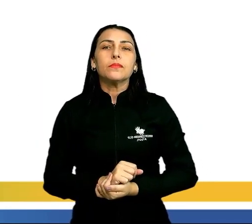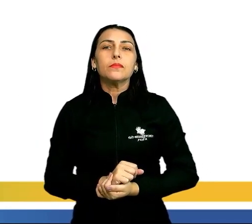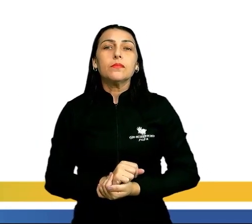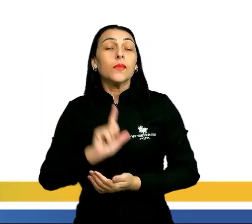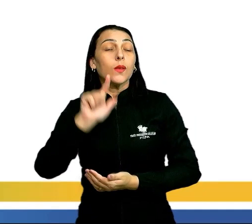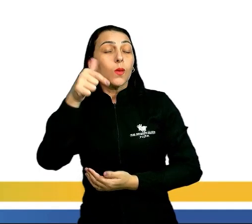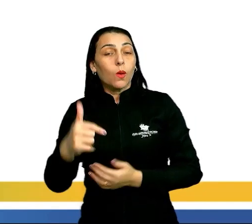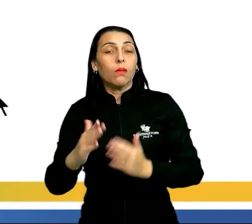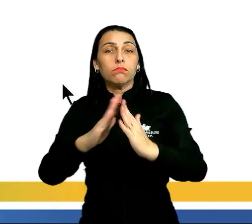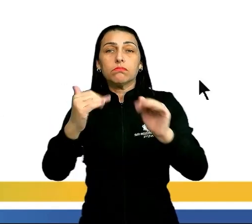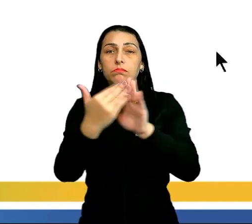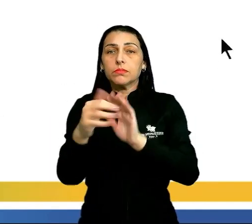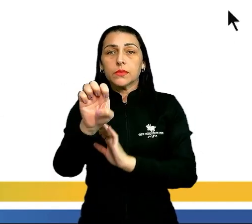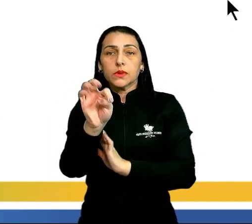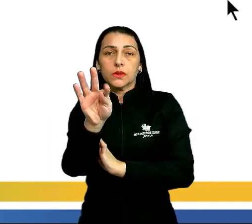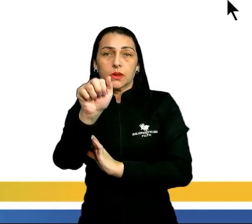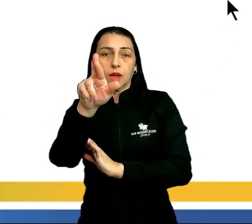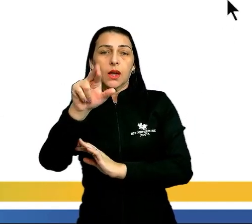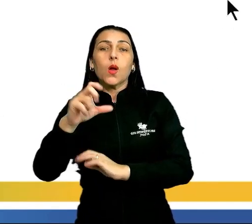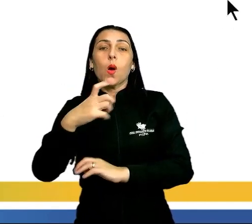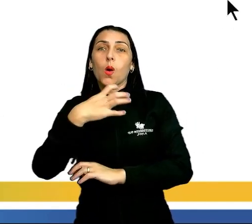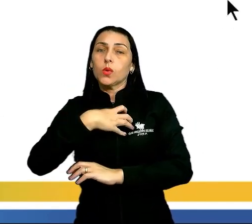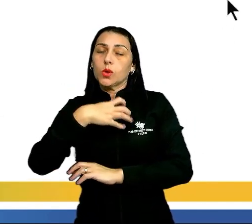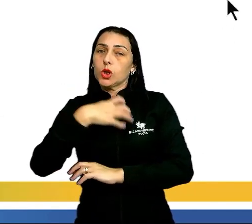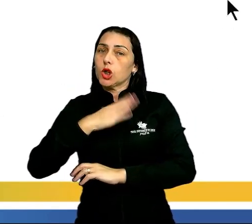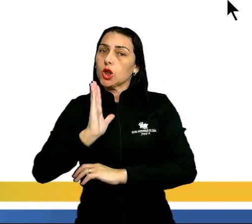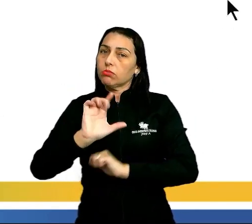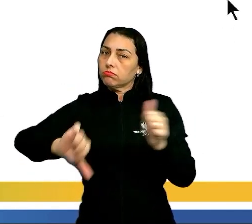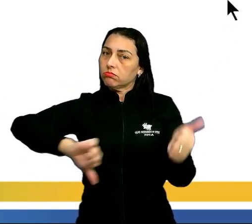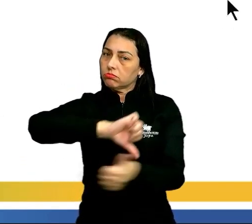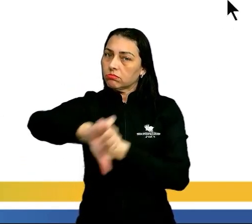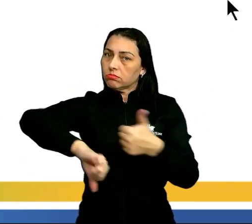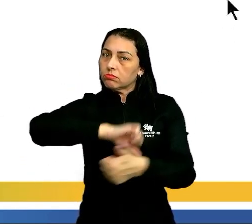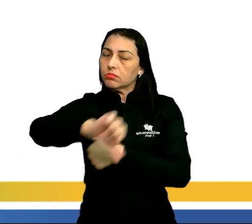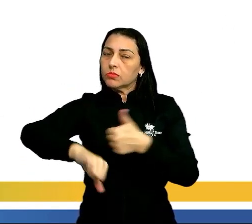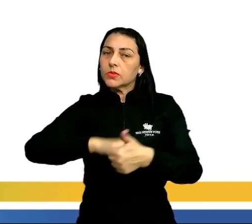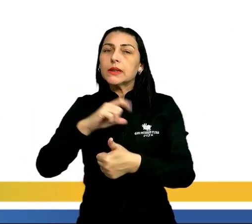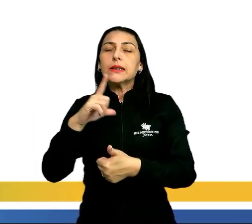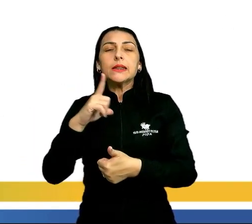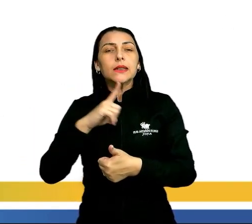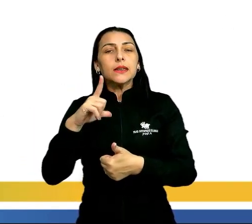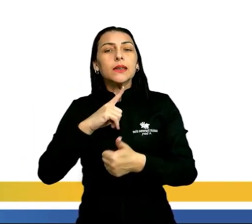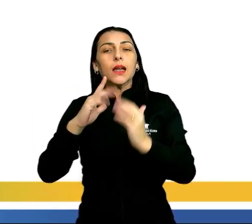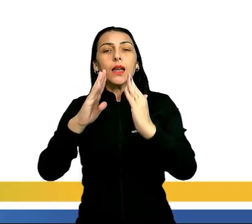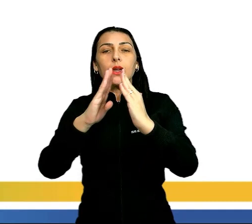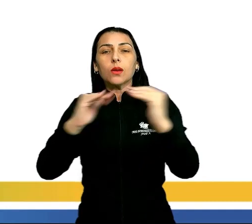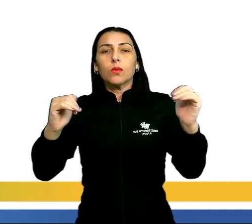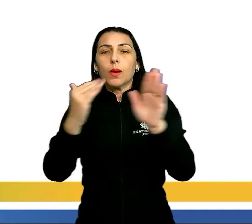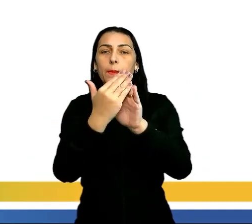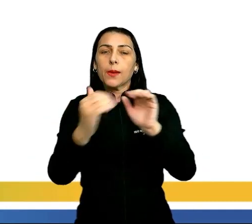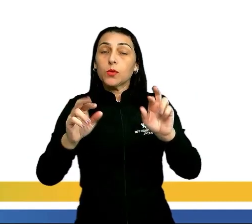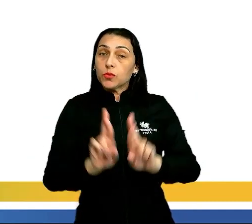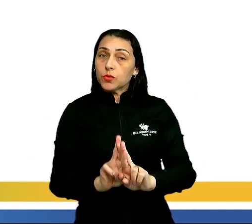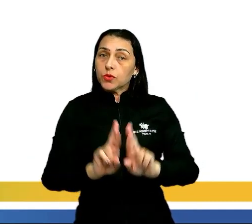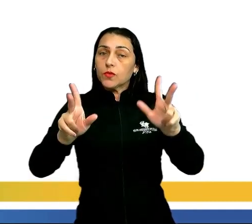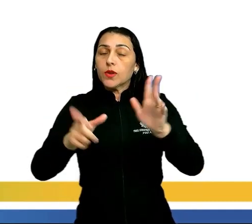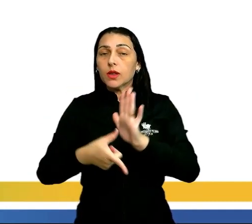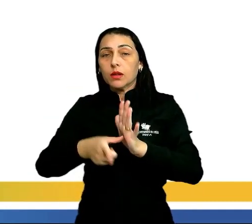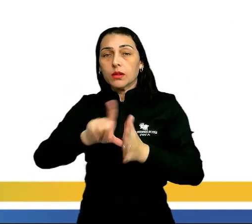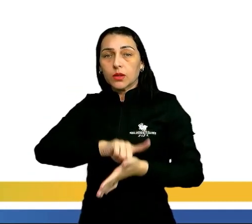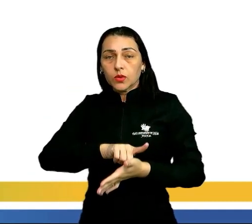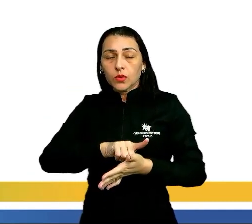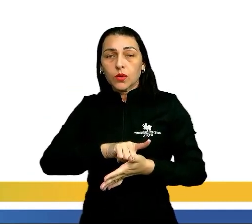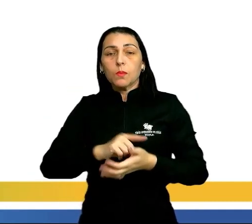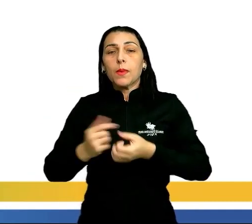Bem, outra pirâmide etária. Olha, o formato aqui, ele já mudou completamente. A gente tem uma pirâmide bem diferente da anterior,